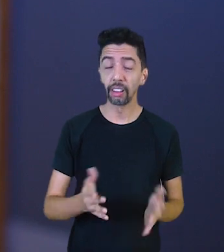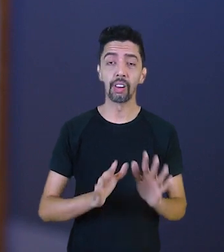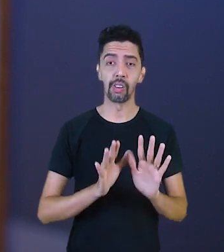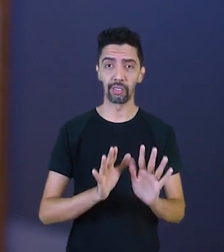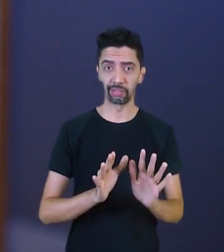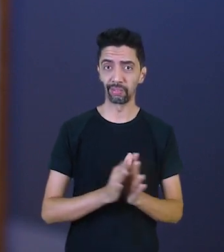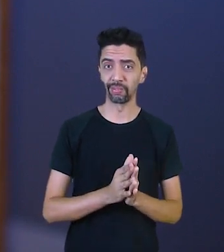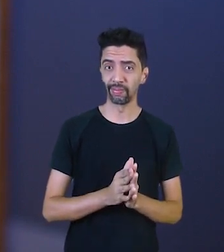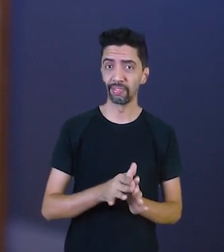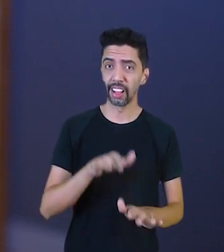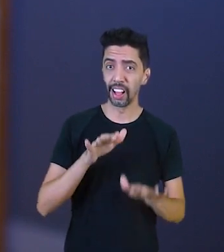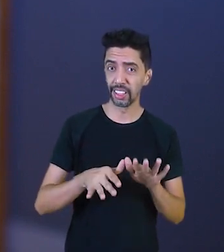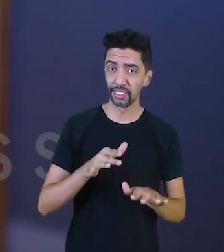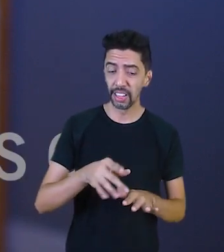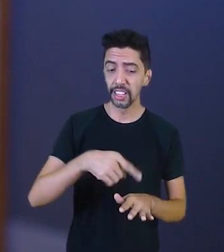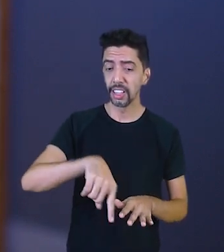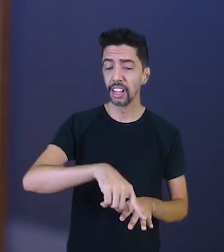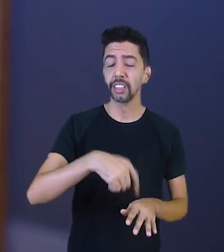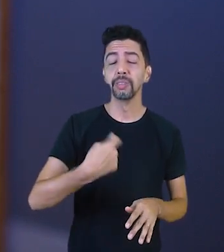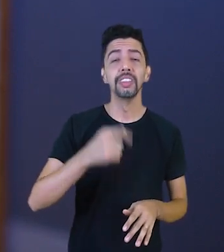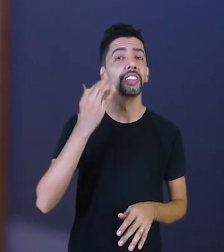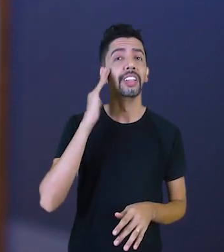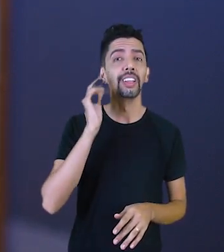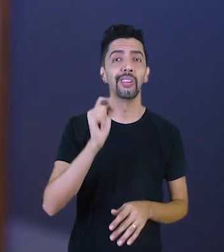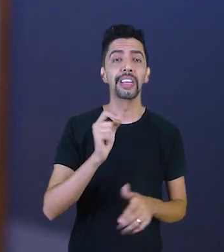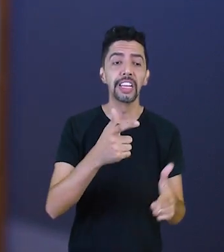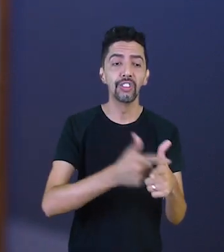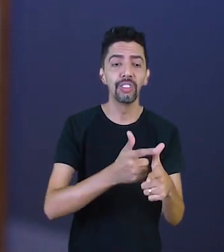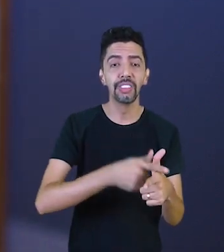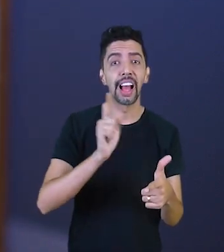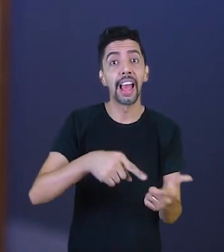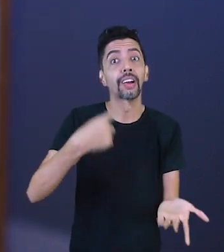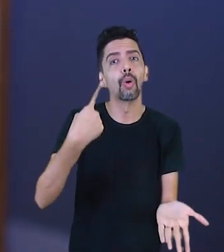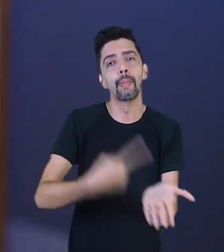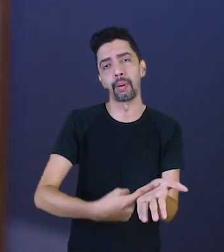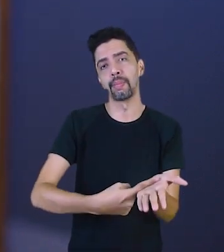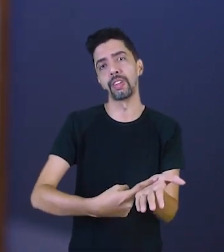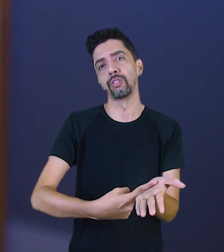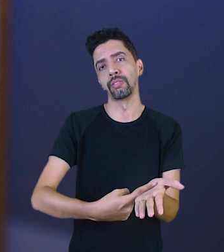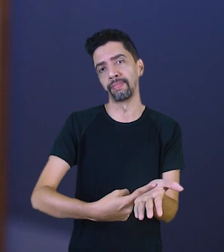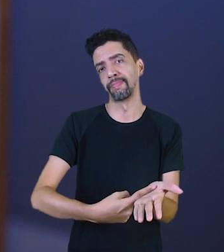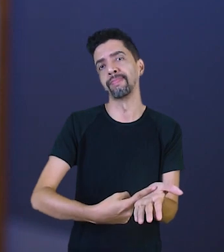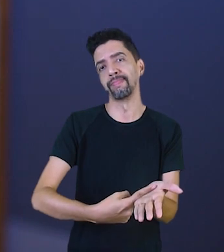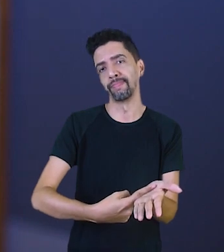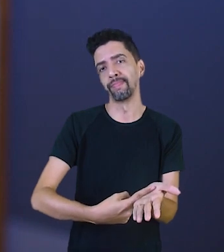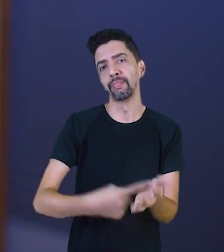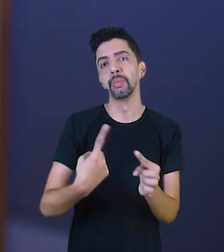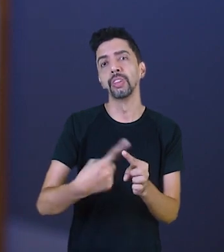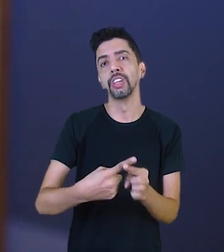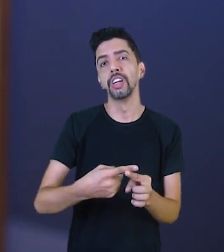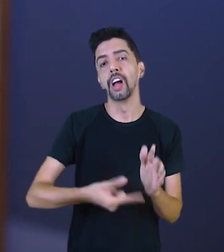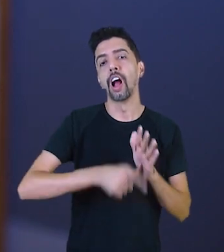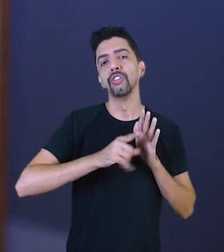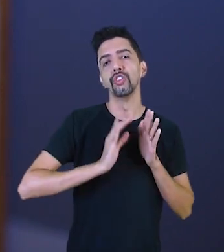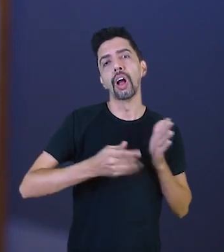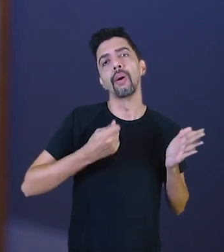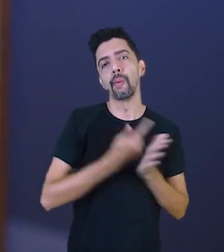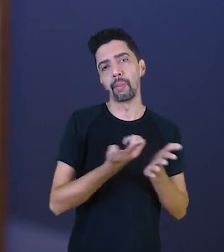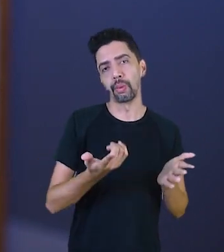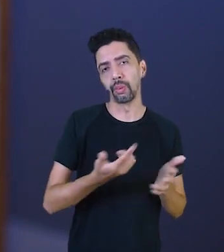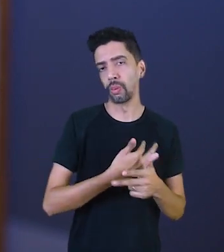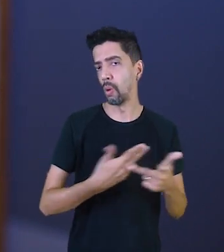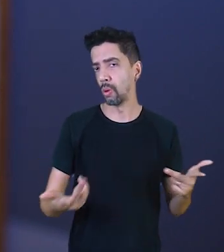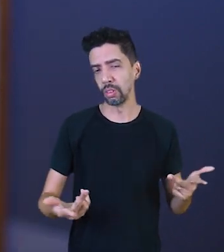precisa entender que trata-se de um compromisso. Algo que já foi assumido de compras realizadas de